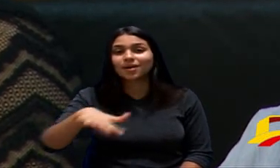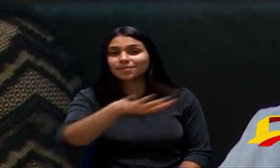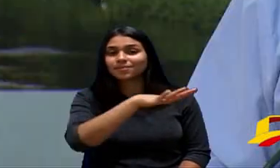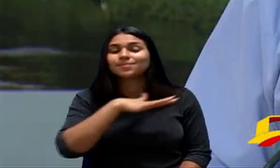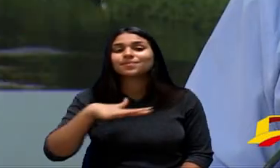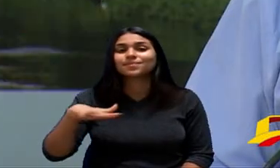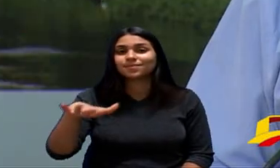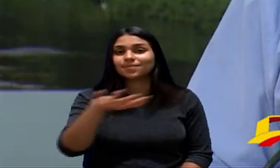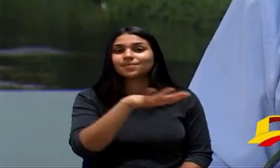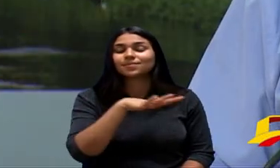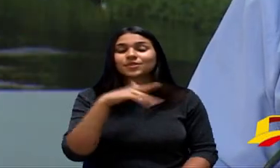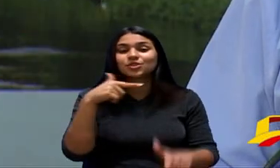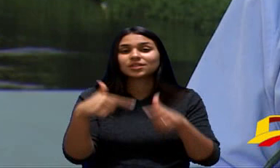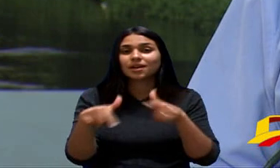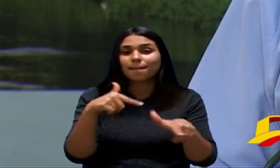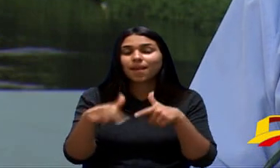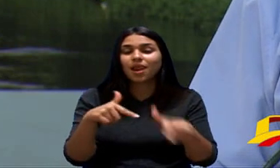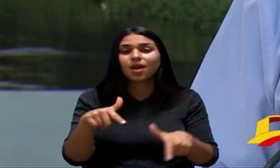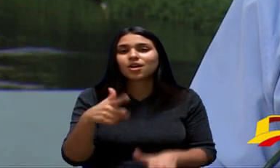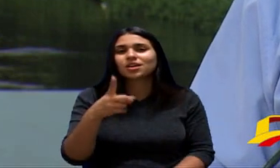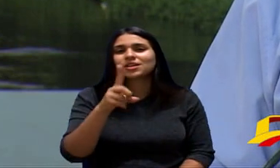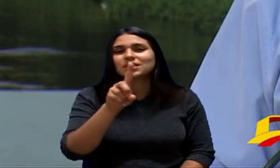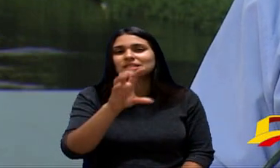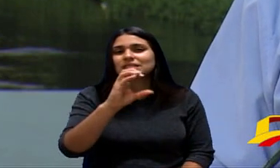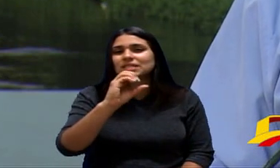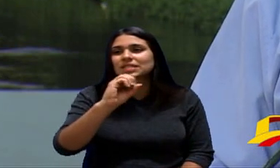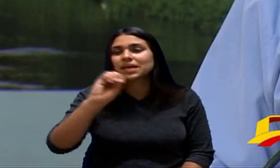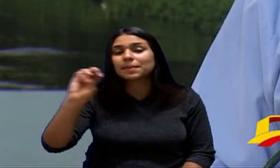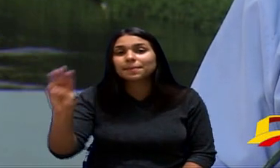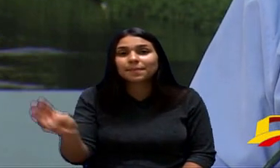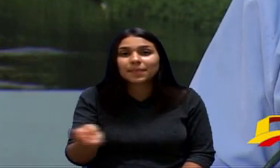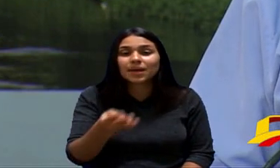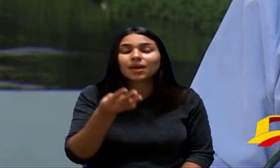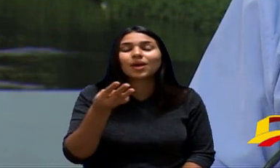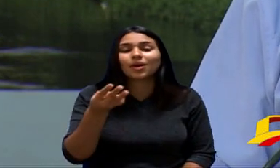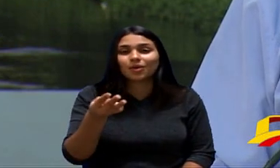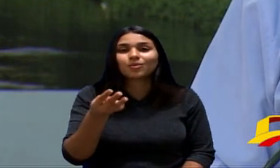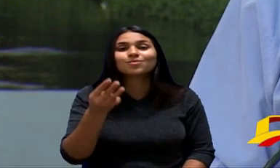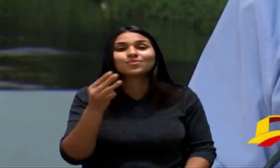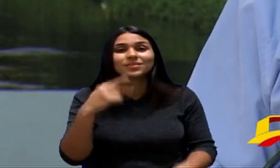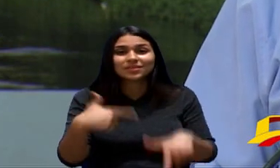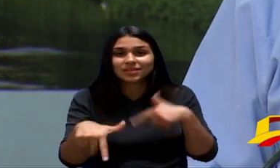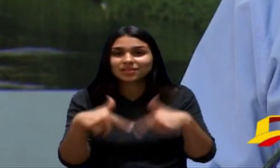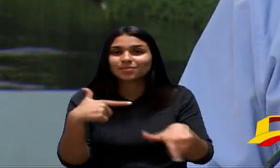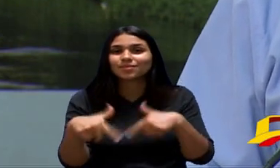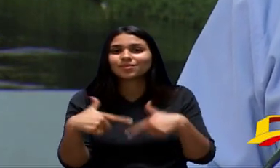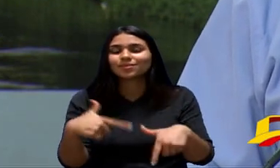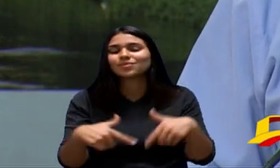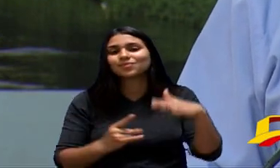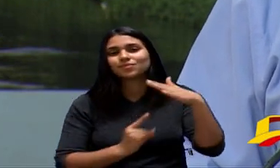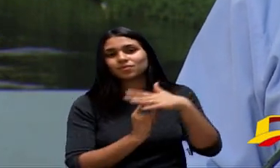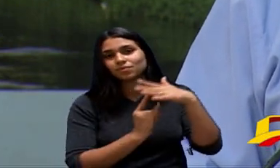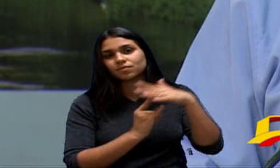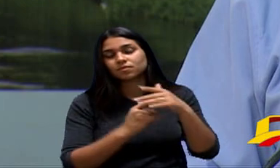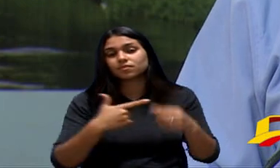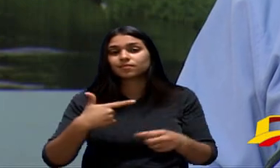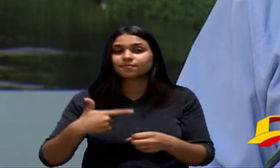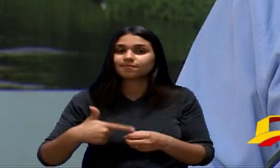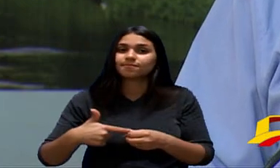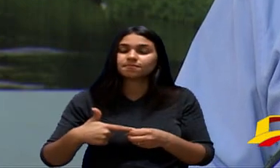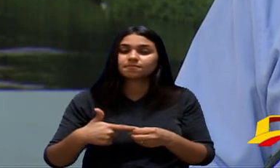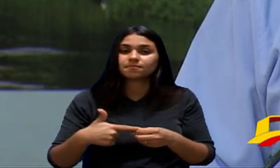Sorocaba Nós Somos 100.000 Trabalhadores No Estado De São Paulo Aproximadamente 500.000 Trabalhadores No País